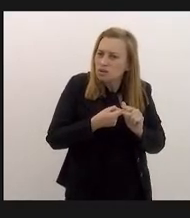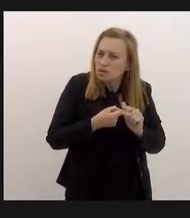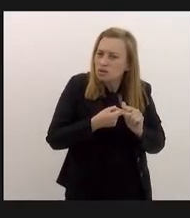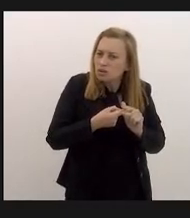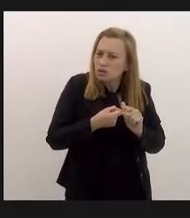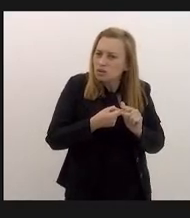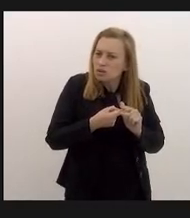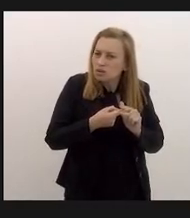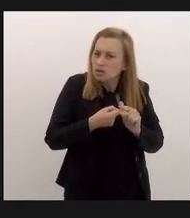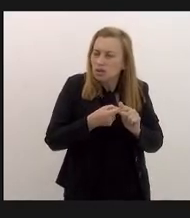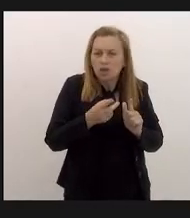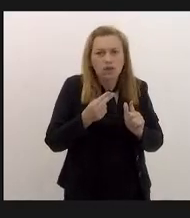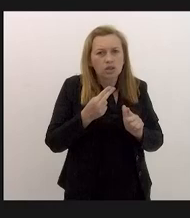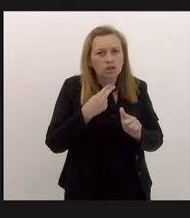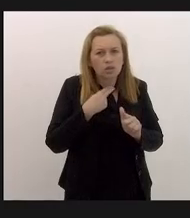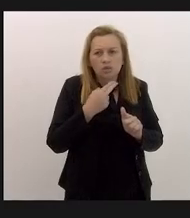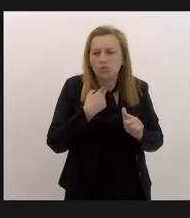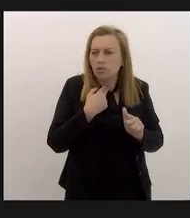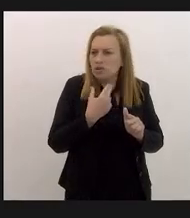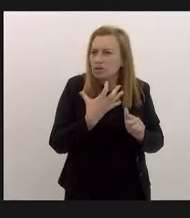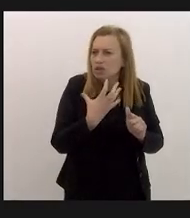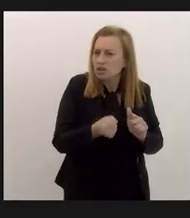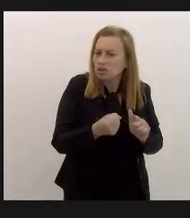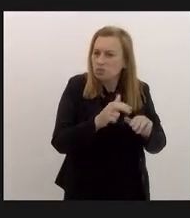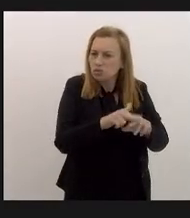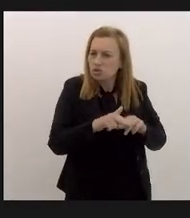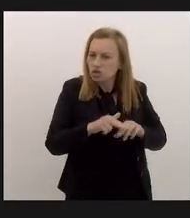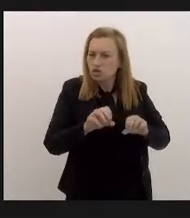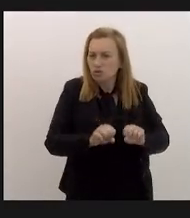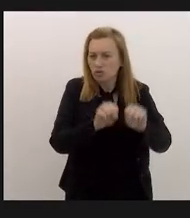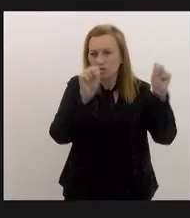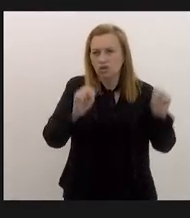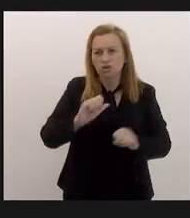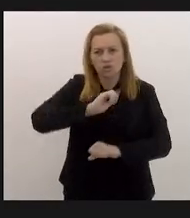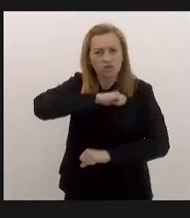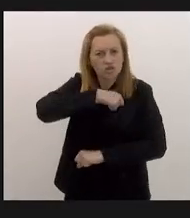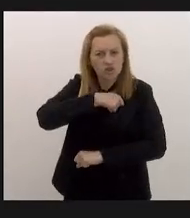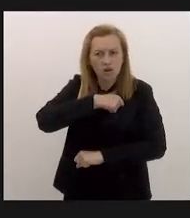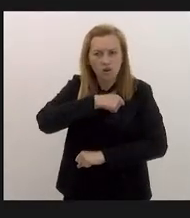não pode ser dado por conta do regime de recuperação fiscal.